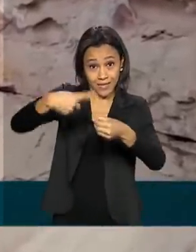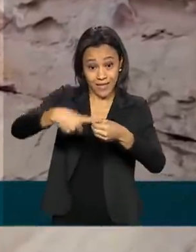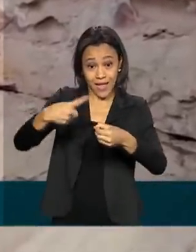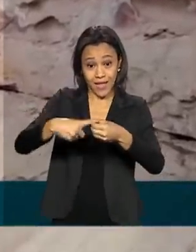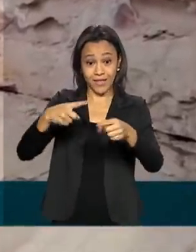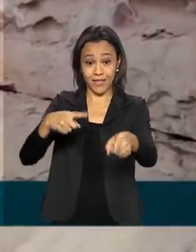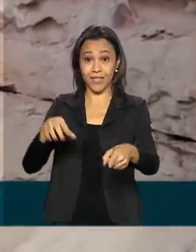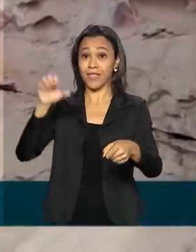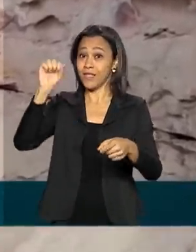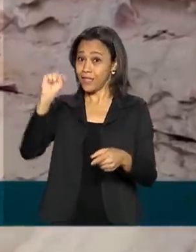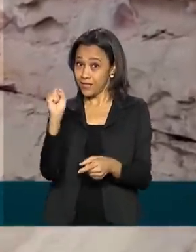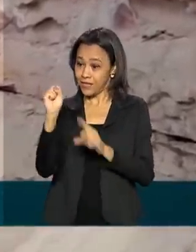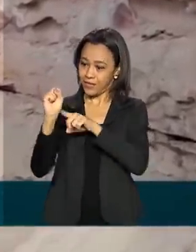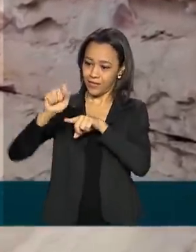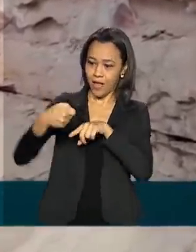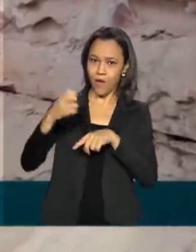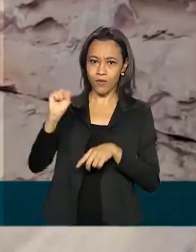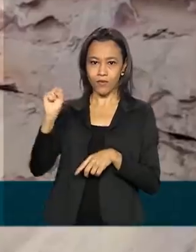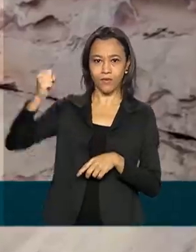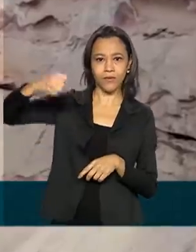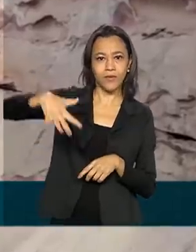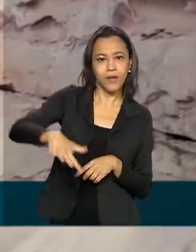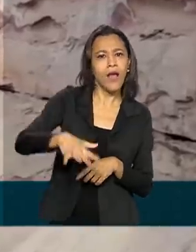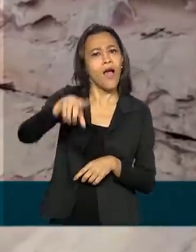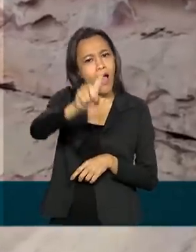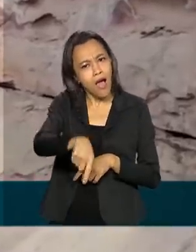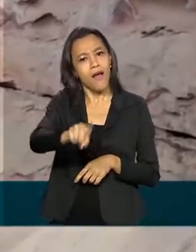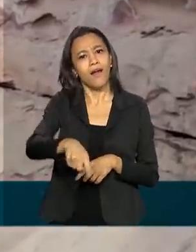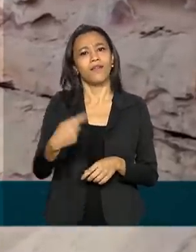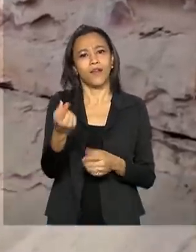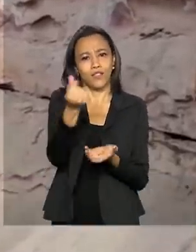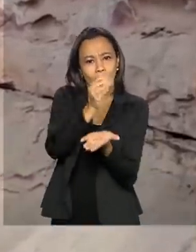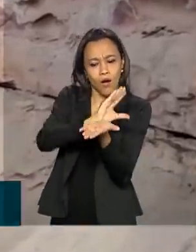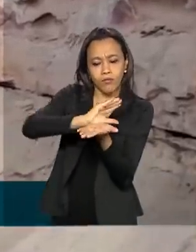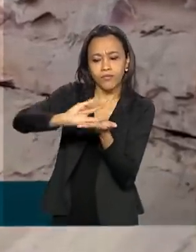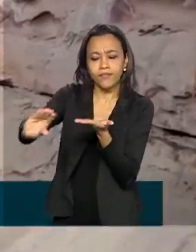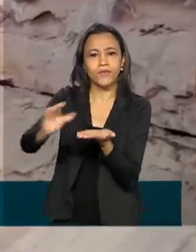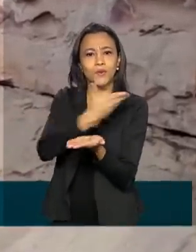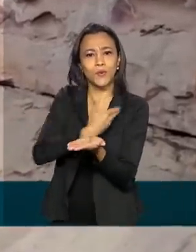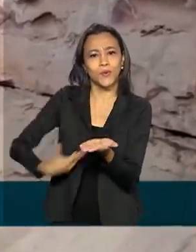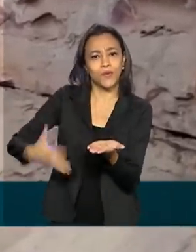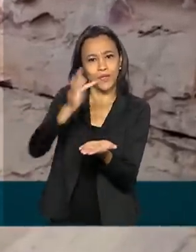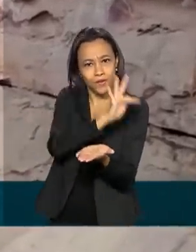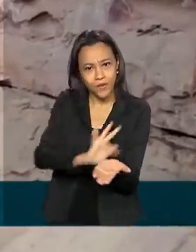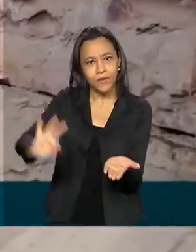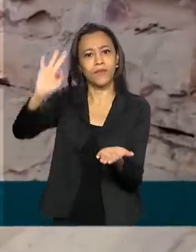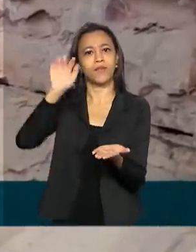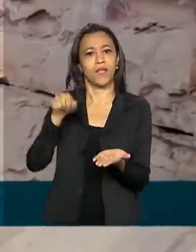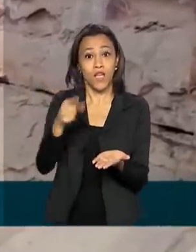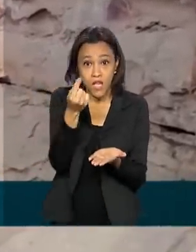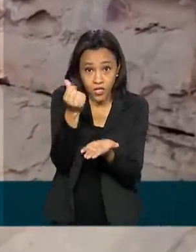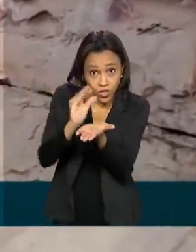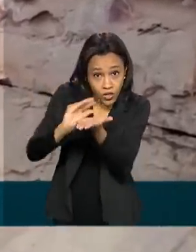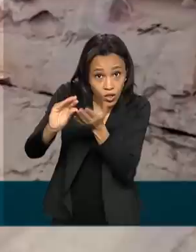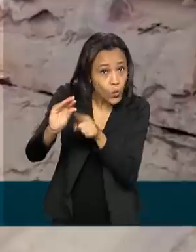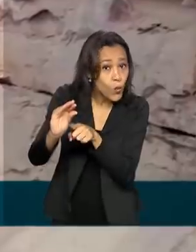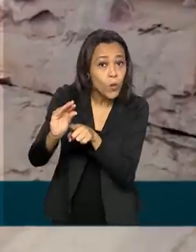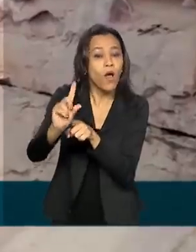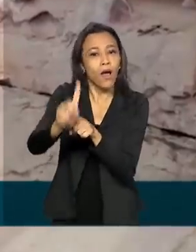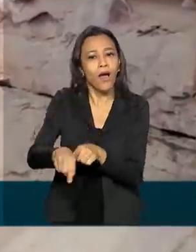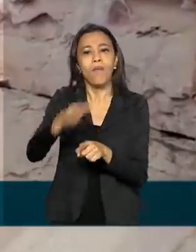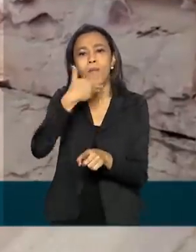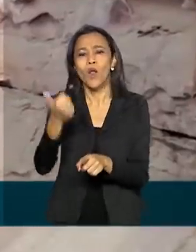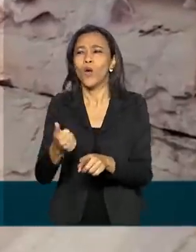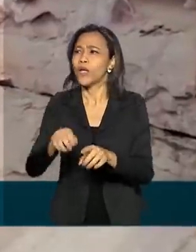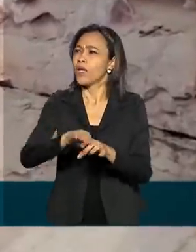Parque Nacional da Serra da Capivara, vai ser beneficiada pelo programa Investe Turismo do governo federal. Dinheiro que vai ser aplicado em